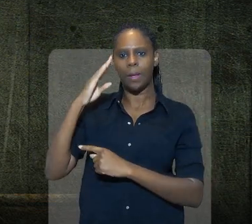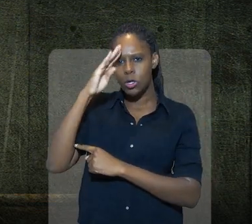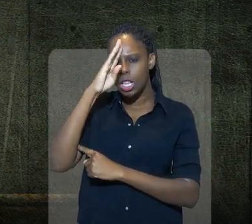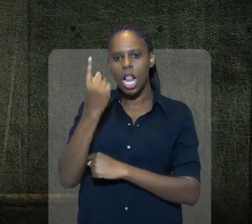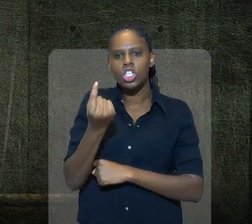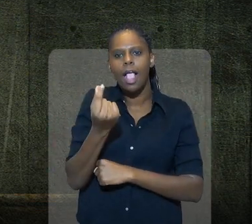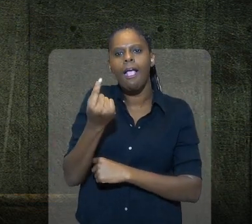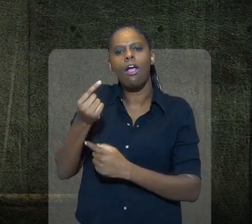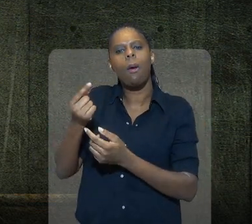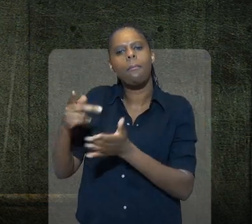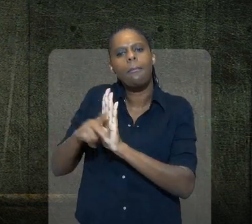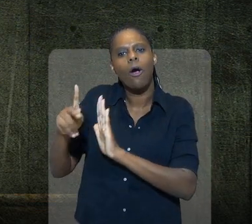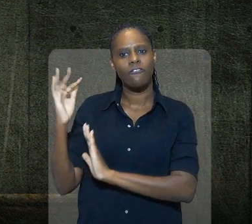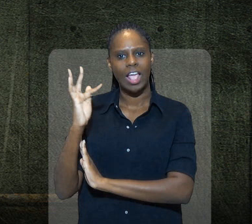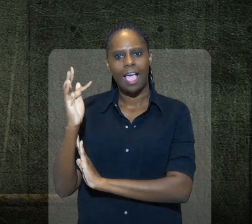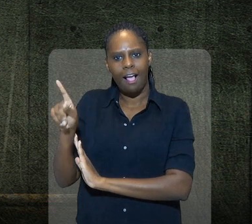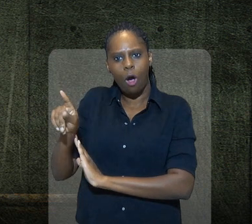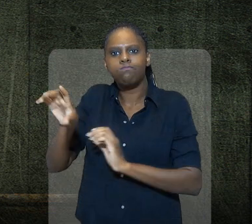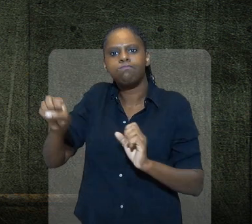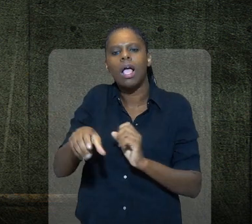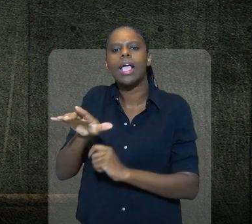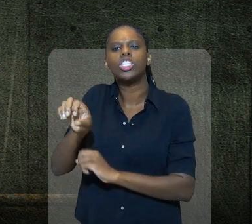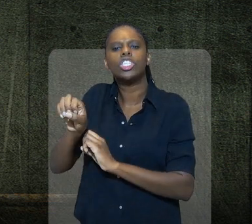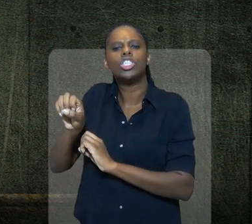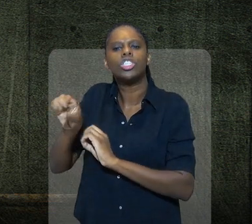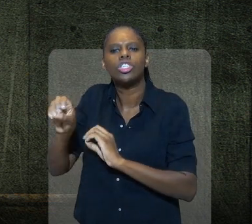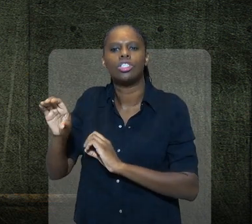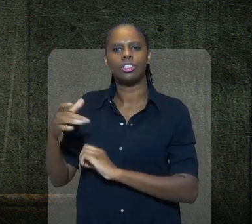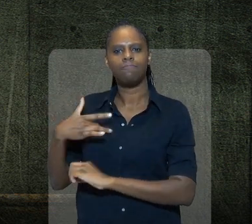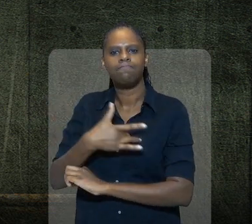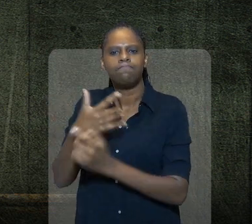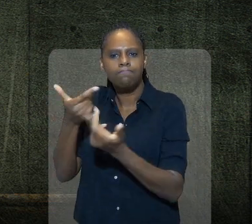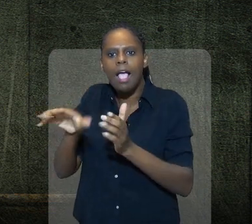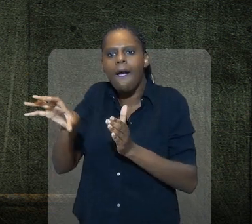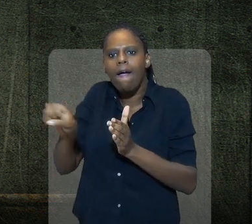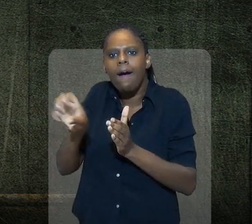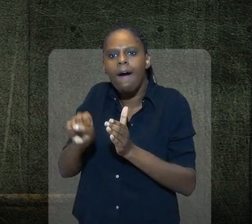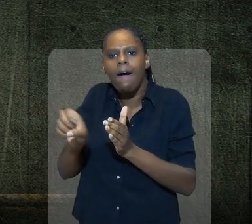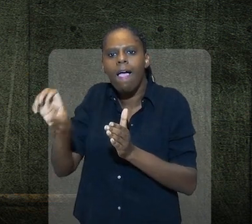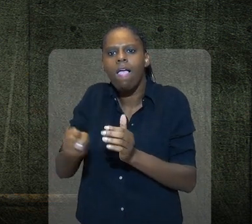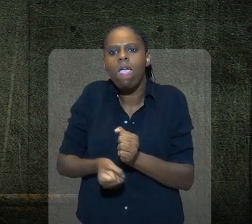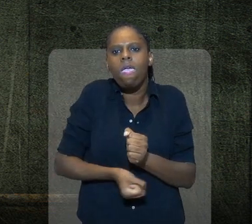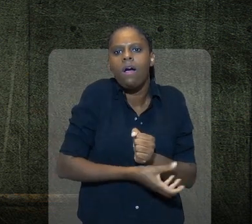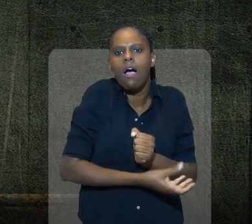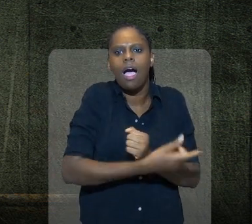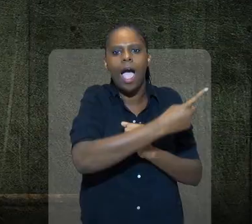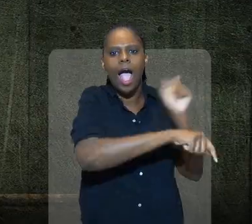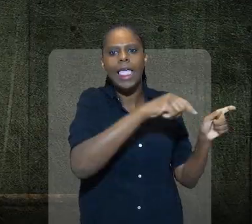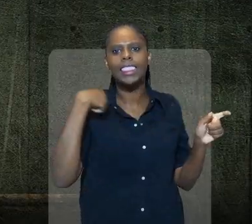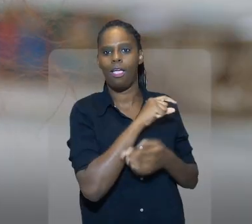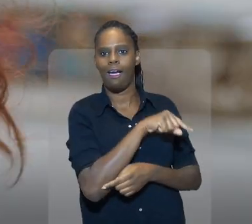pega bilhões do orçamento federal que iriam pra saúde, educação e outras áreas e usa pra comprar apoios de